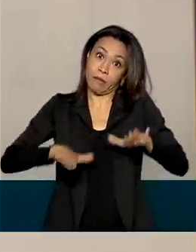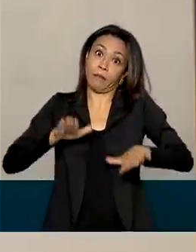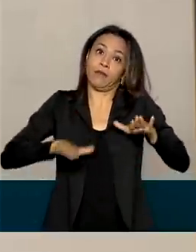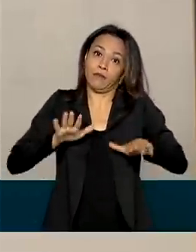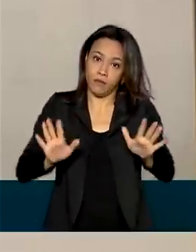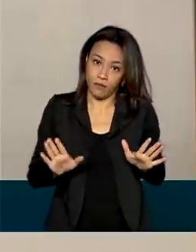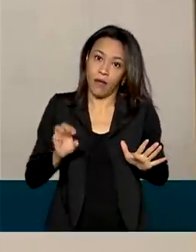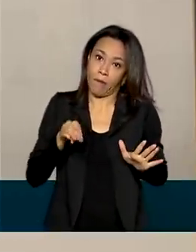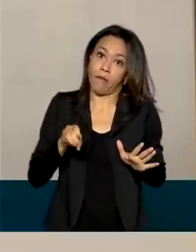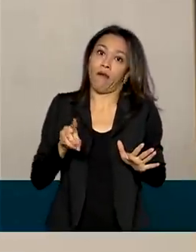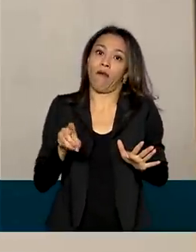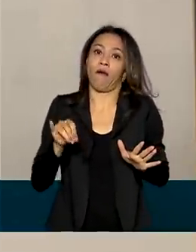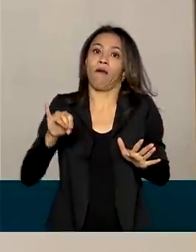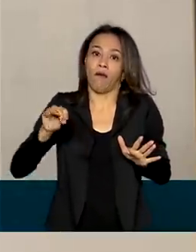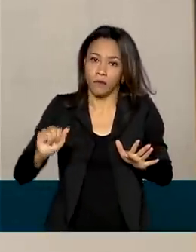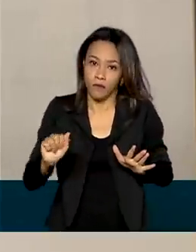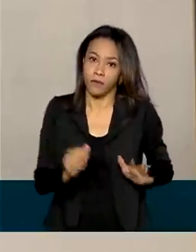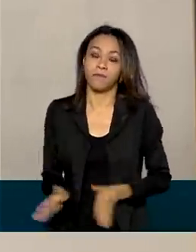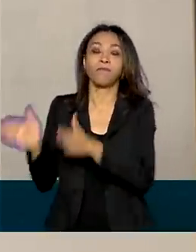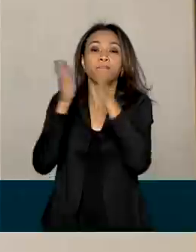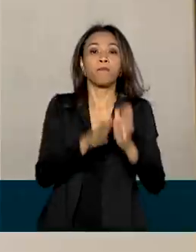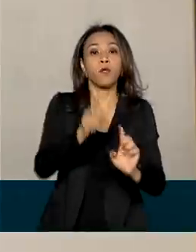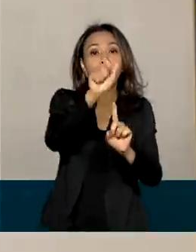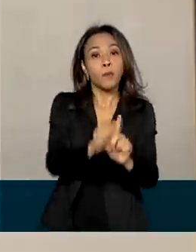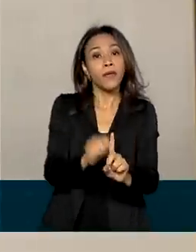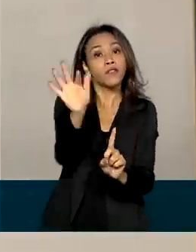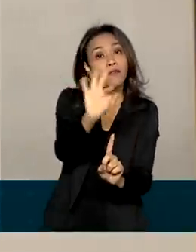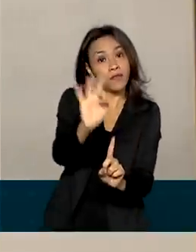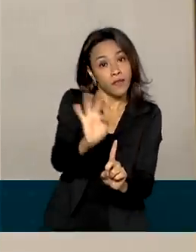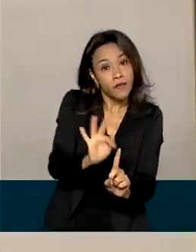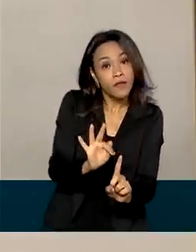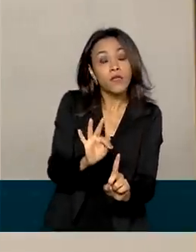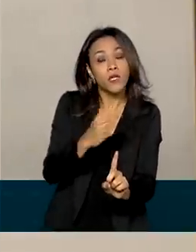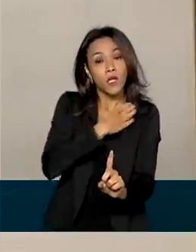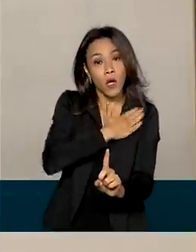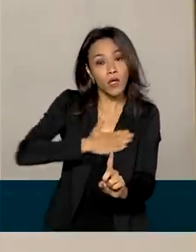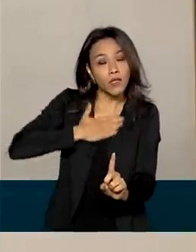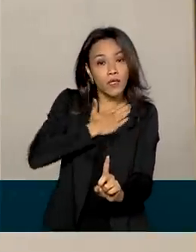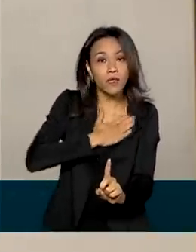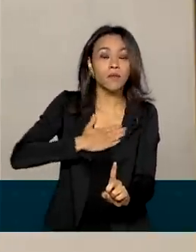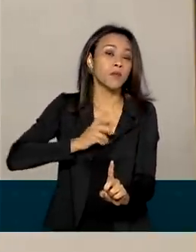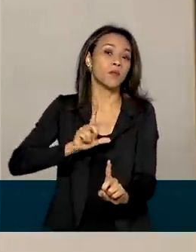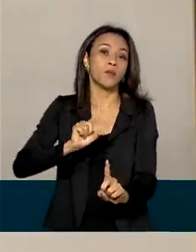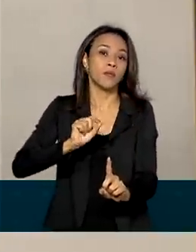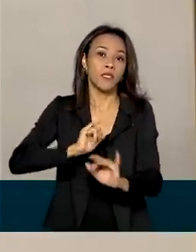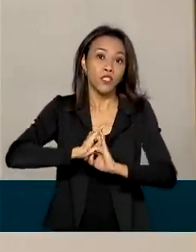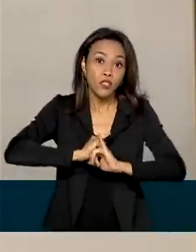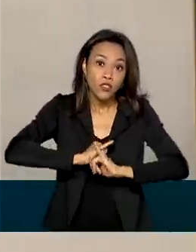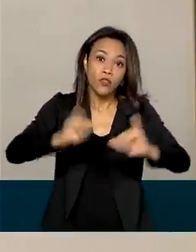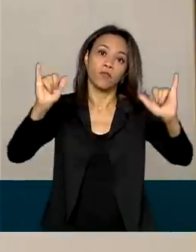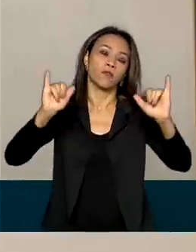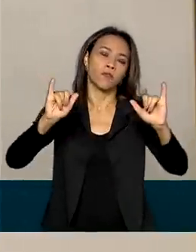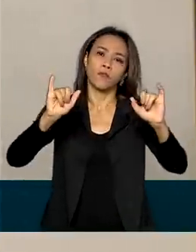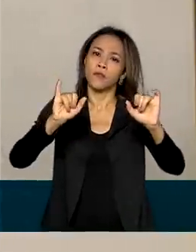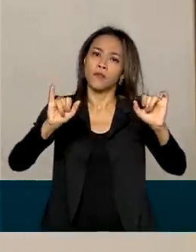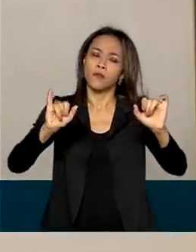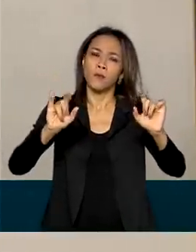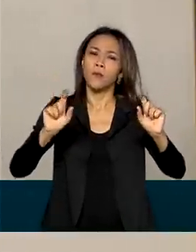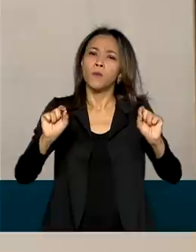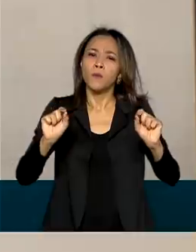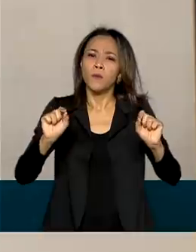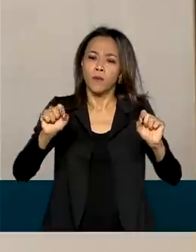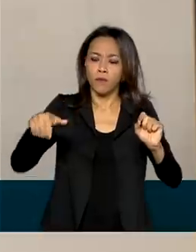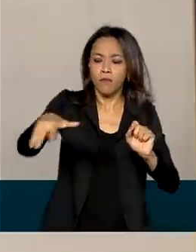Em relação ainda ao mês de fevereiro, voltando ao mês de fevereiro, gostaríamos de dar aqui um destaque nos segmentos que mais